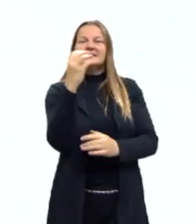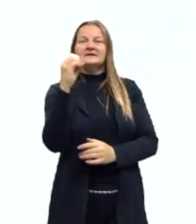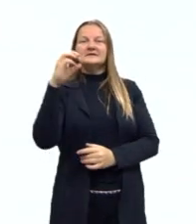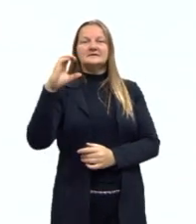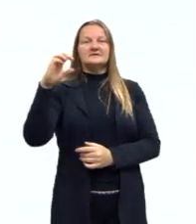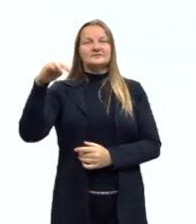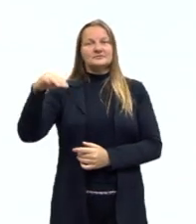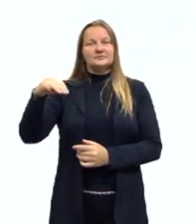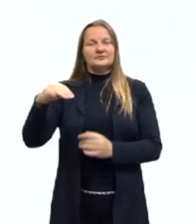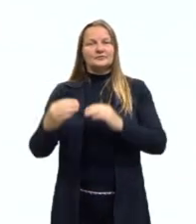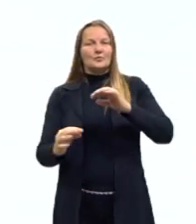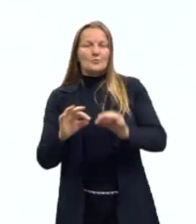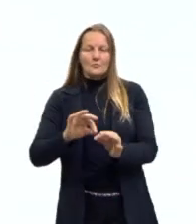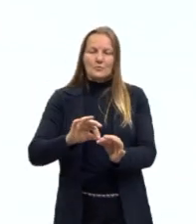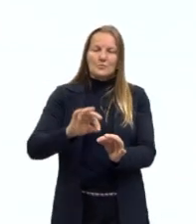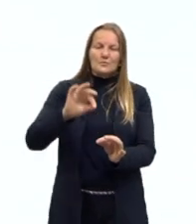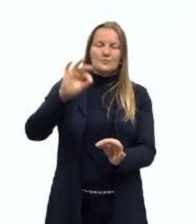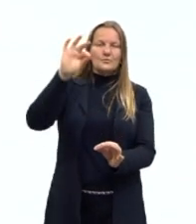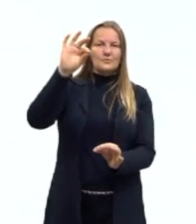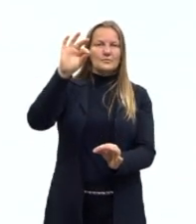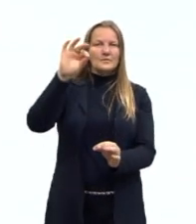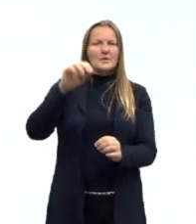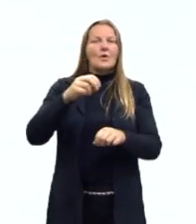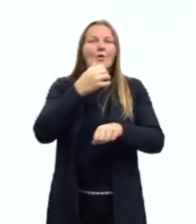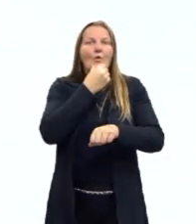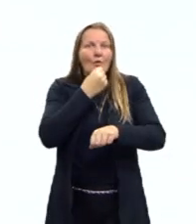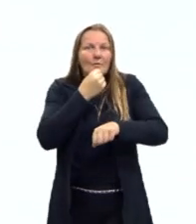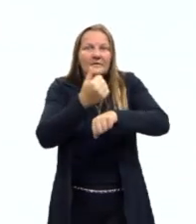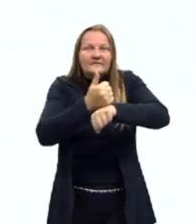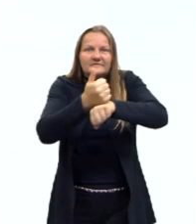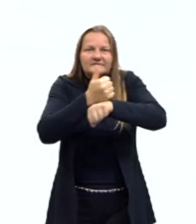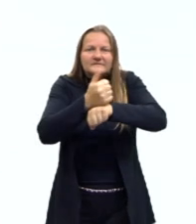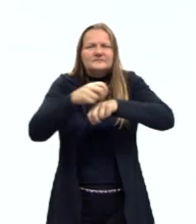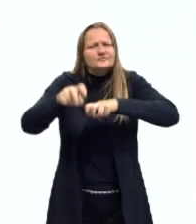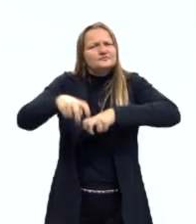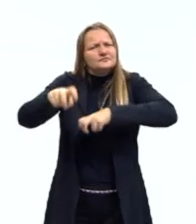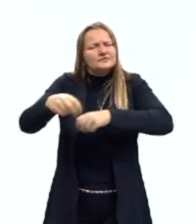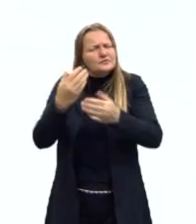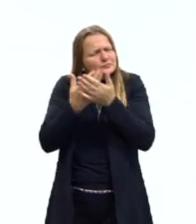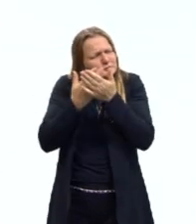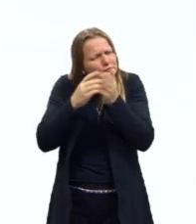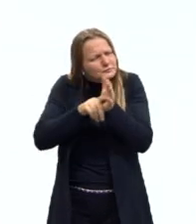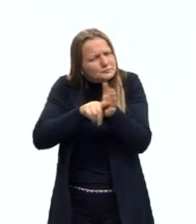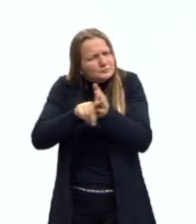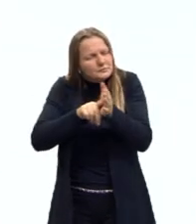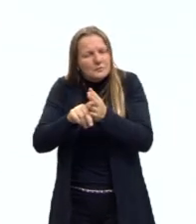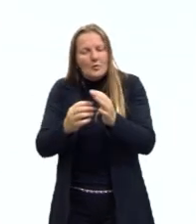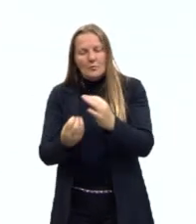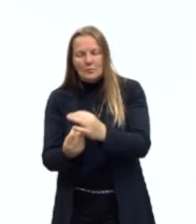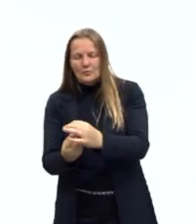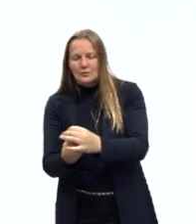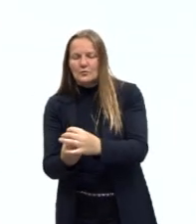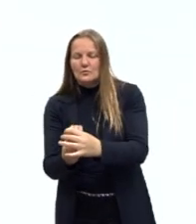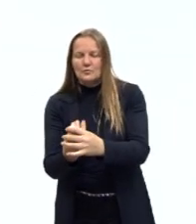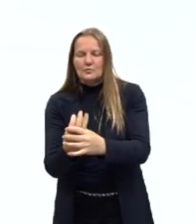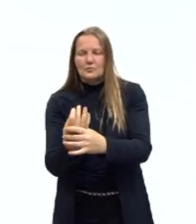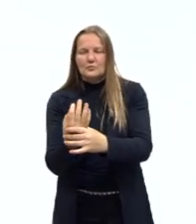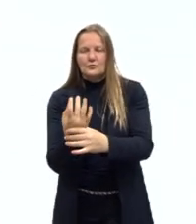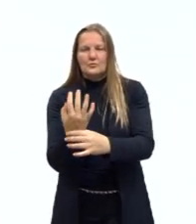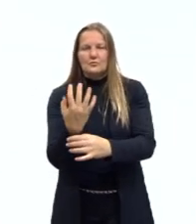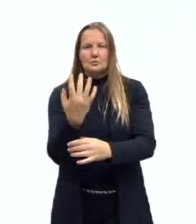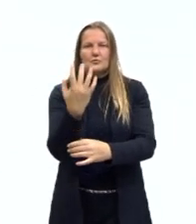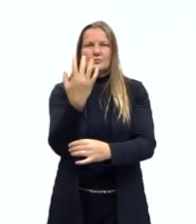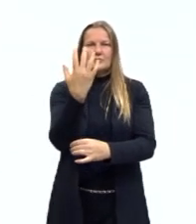centímetros de altura. Esse jardineiro estudou o crescimento de suas plantas em função do tempo